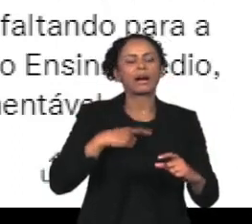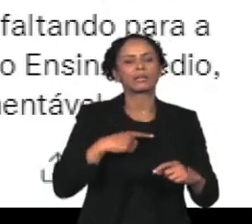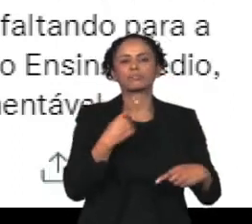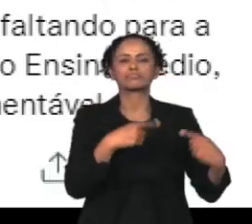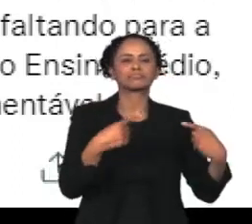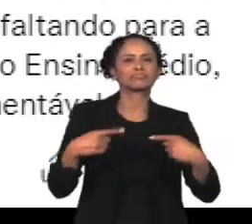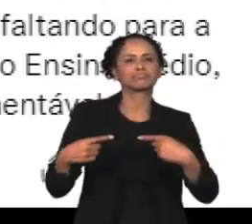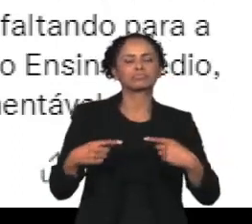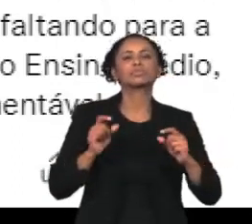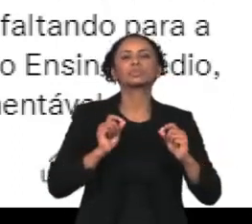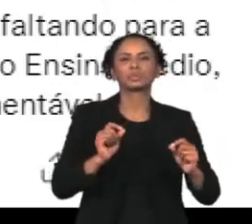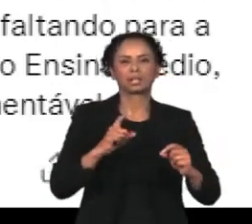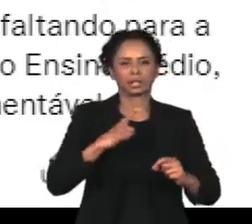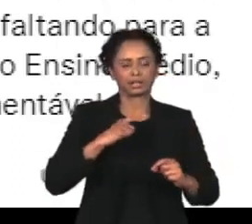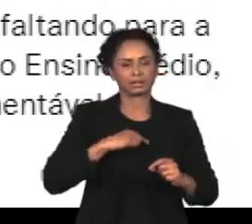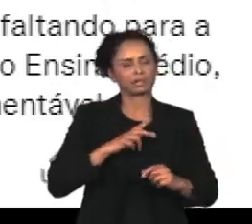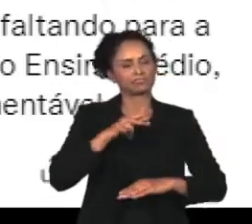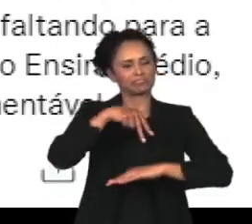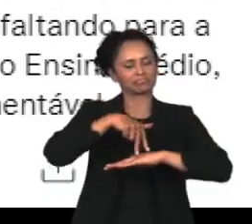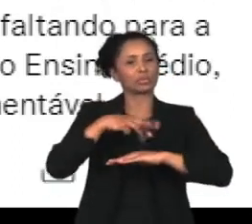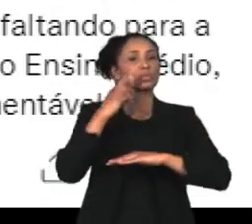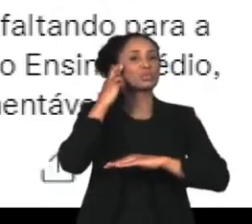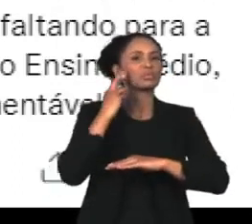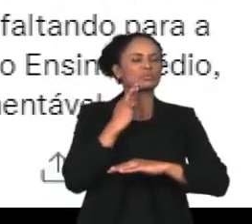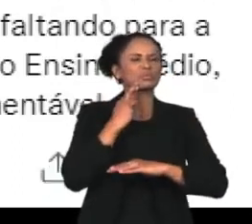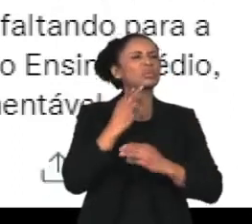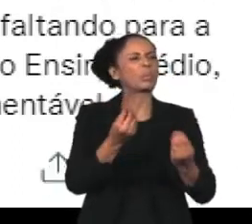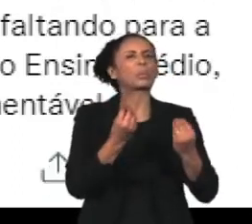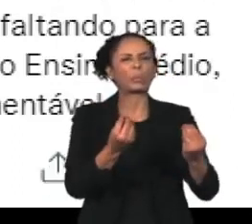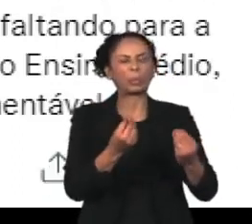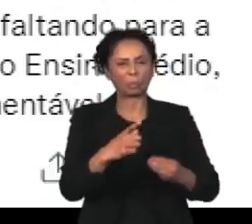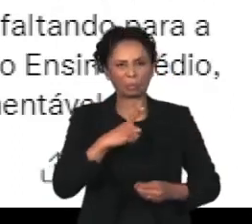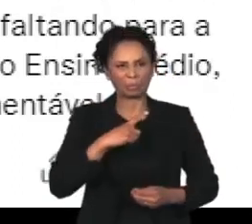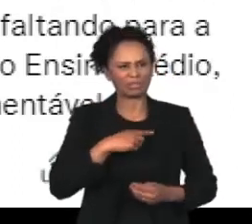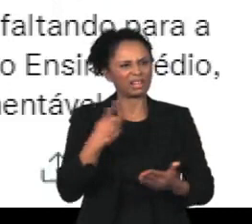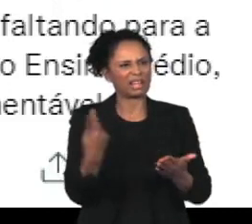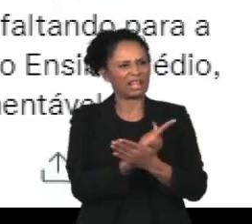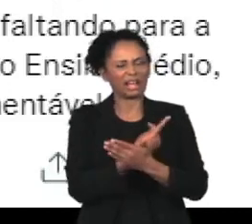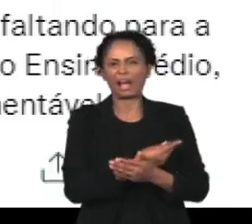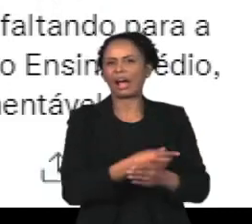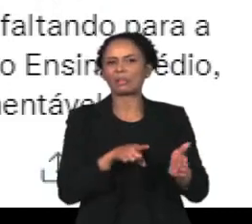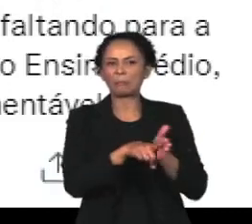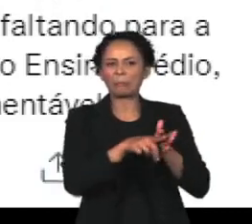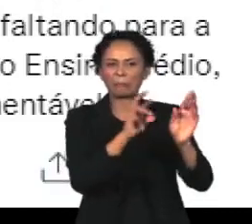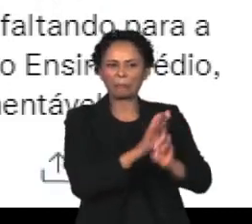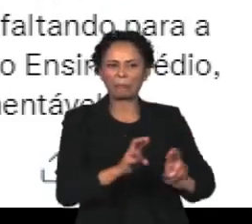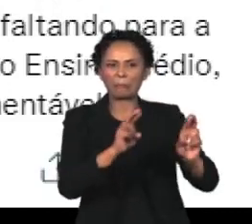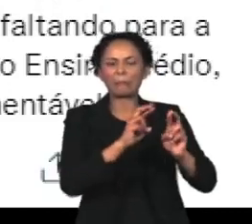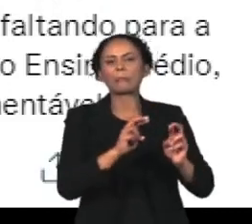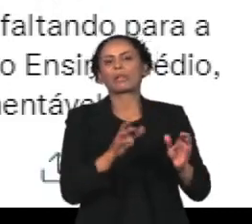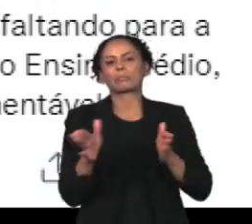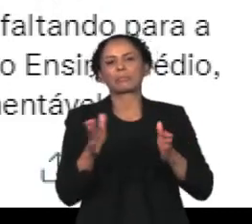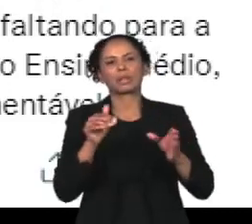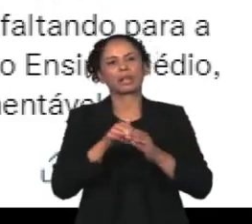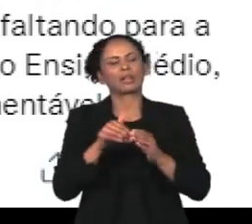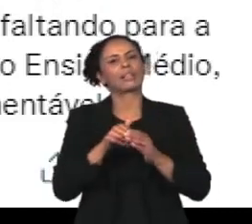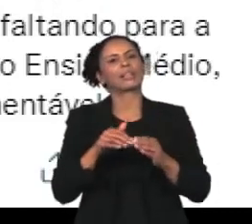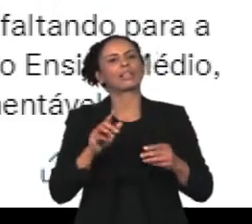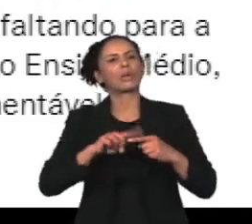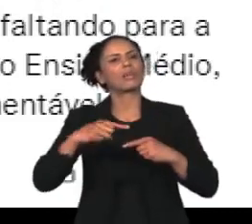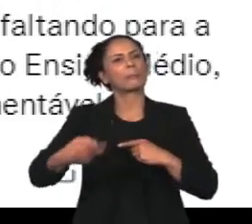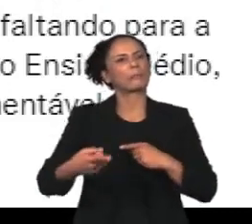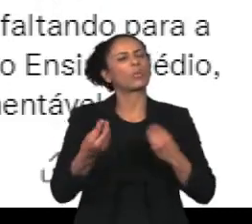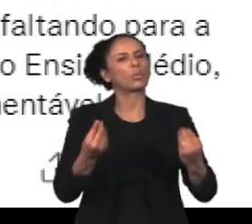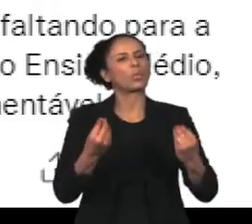do presidente do Senado, Rodrigo Pacheco, que só vai instalar a CPI do MEC depois das eleições. Ela